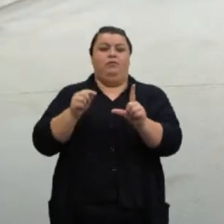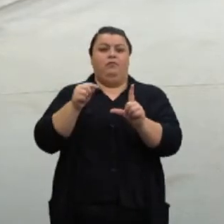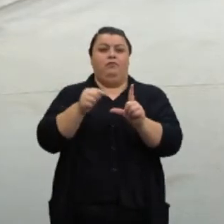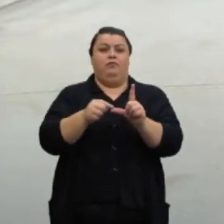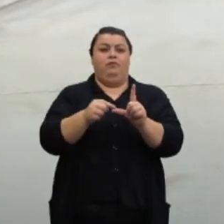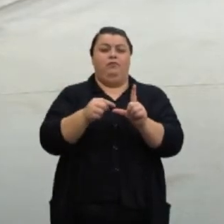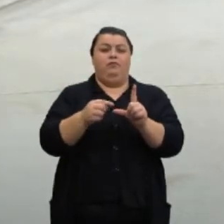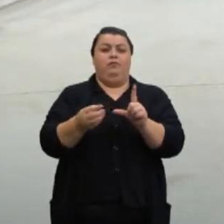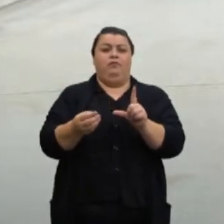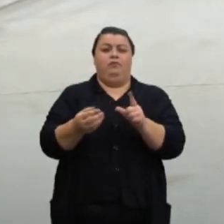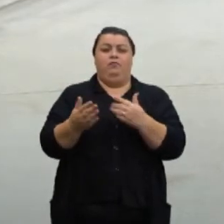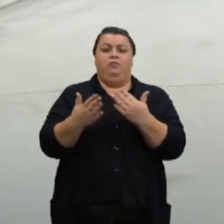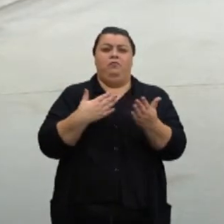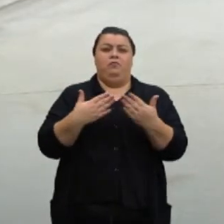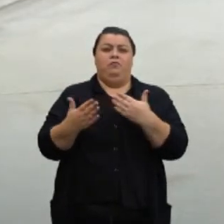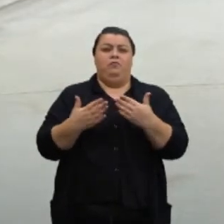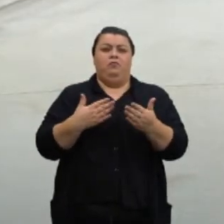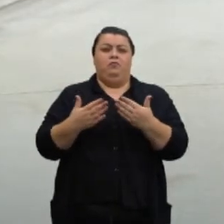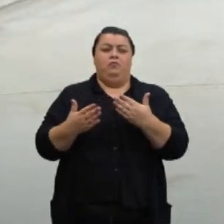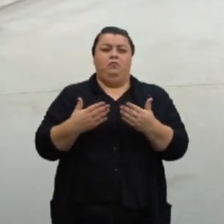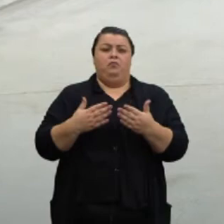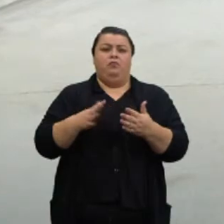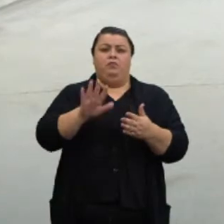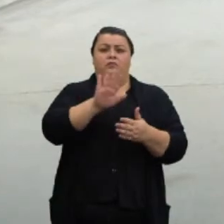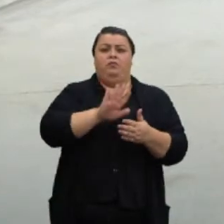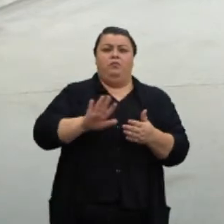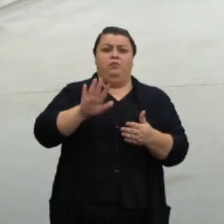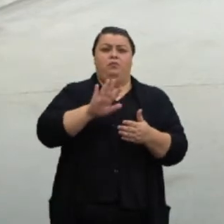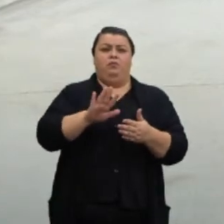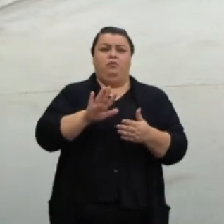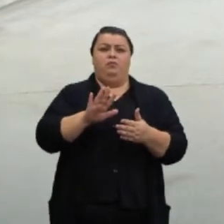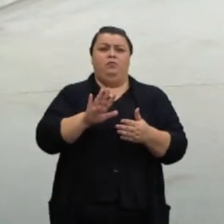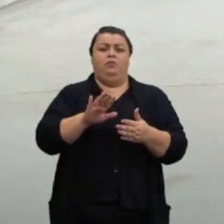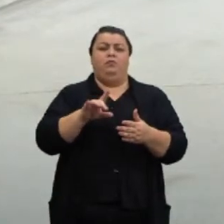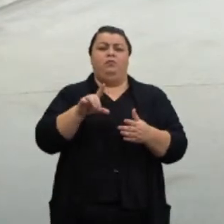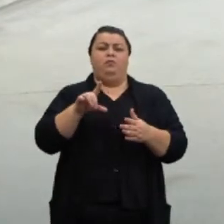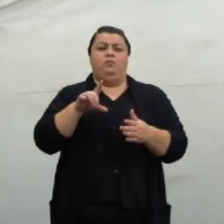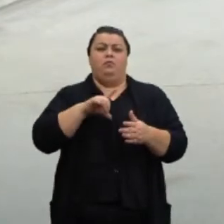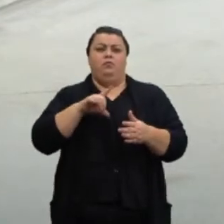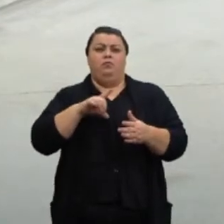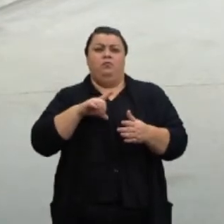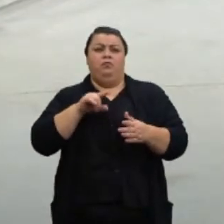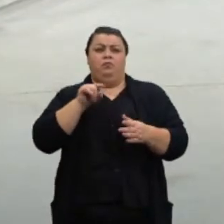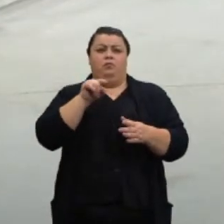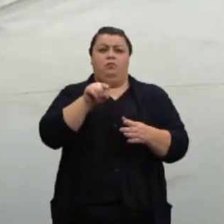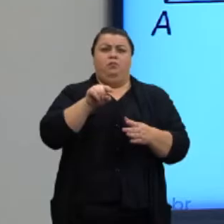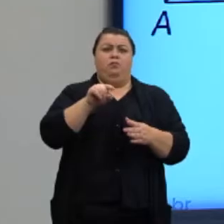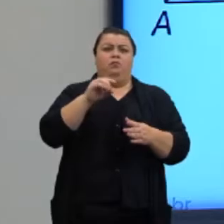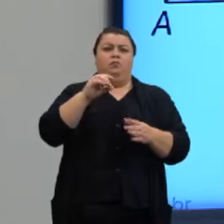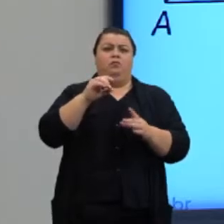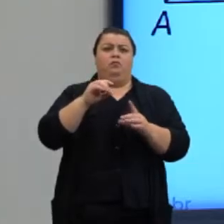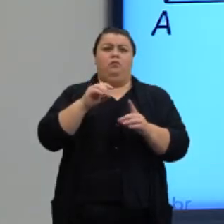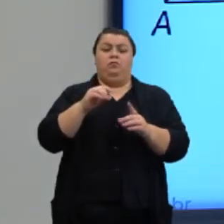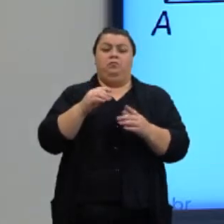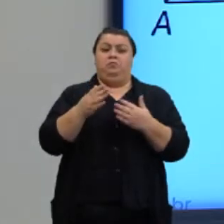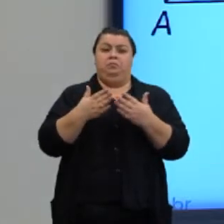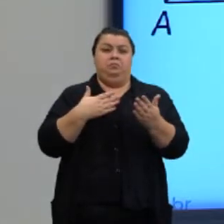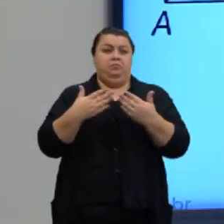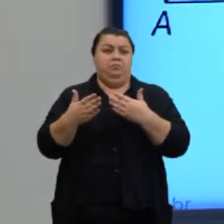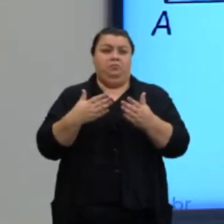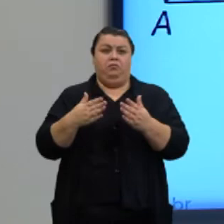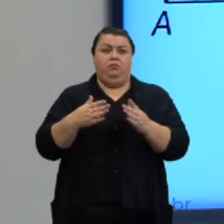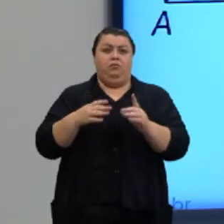Qualquer plano contendo os pontos O e E, também contém C. Ó, qualquer plano